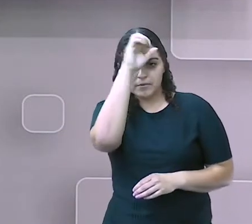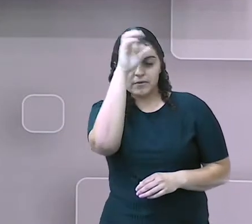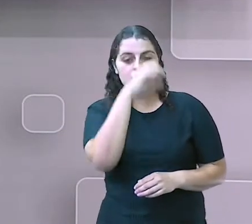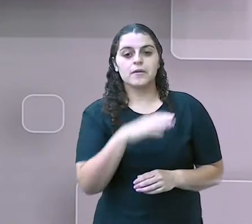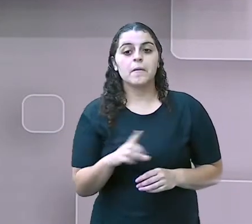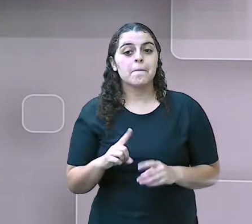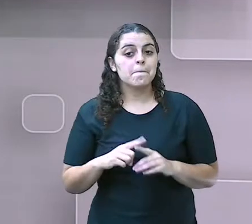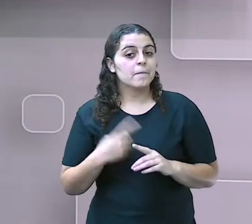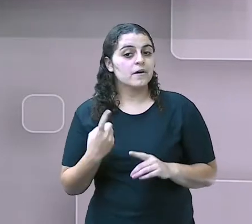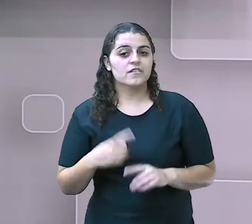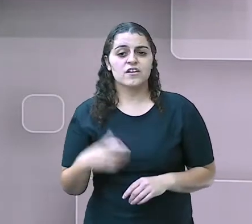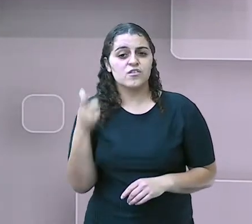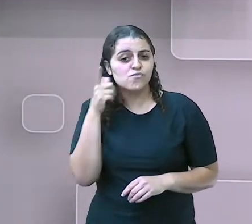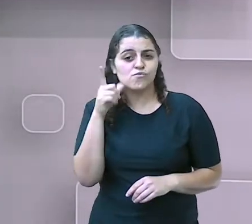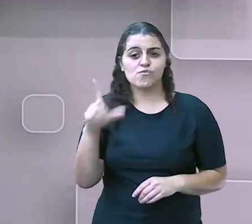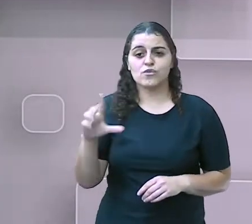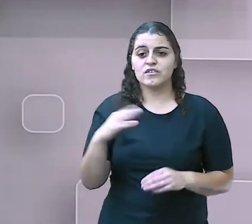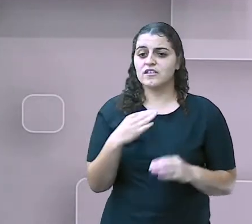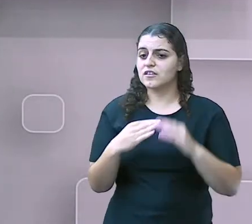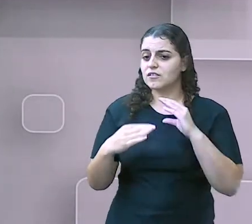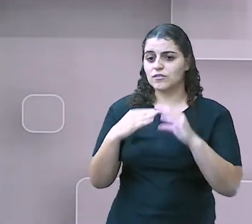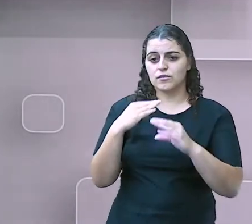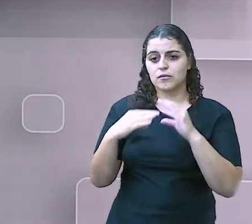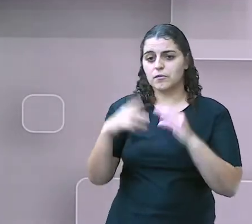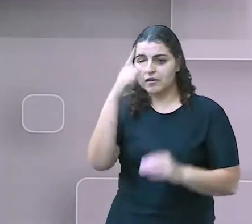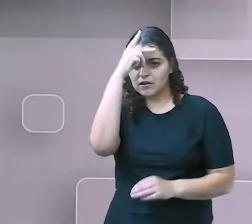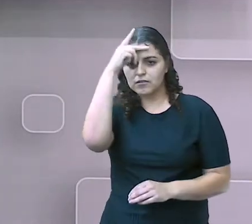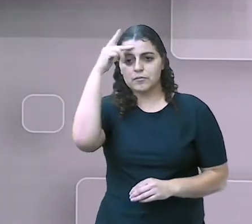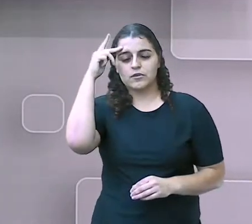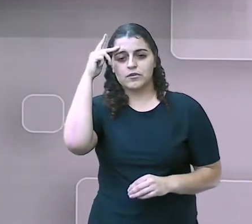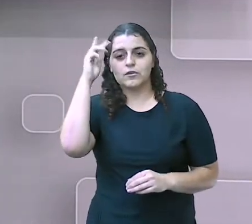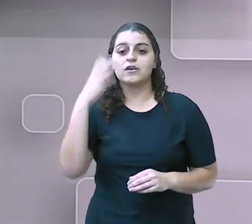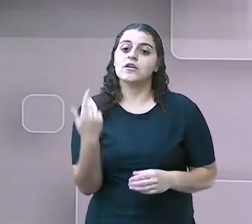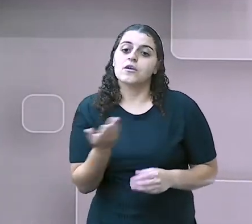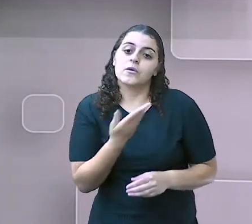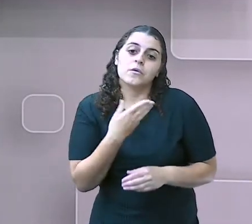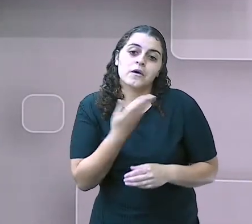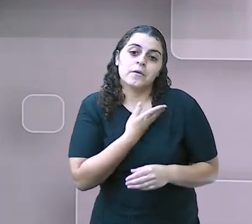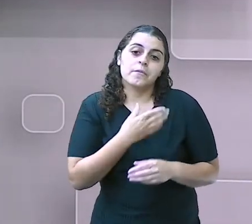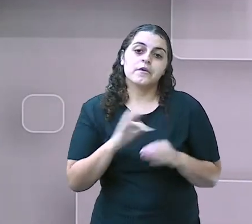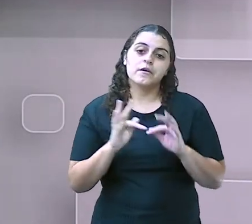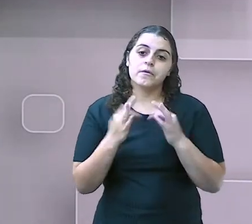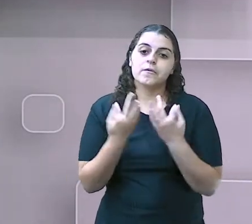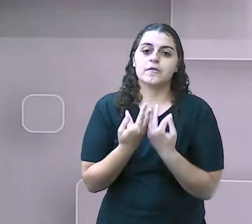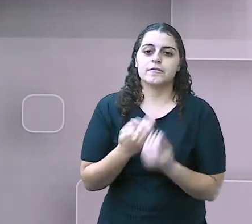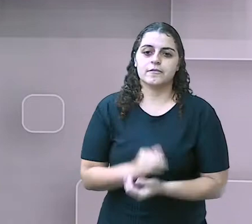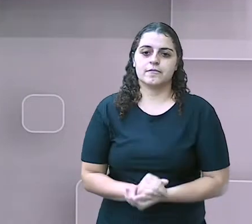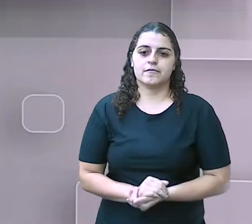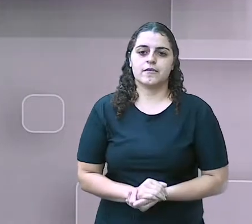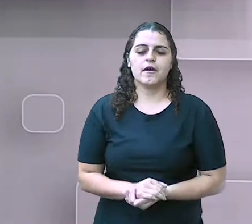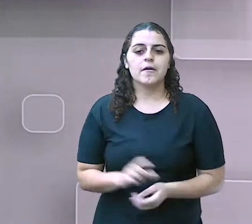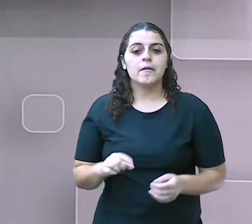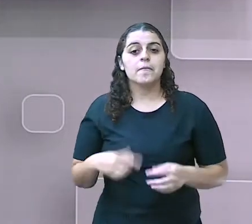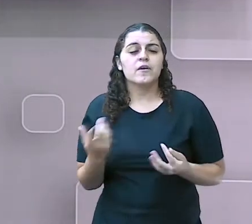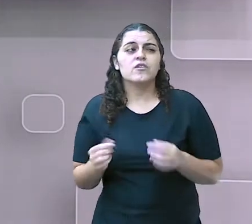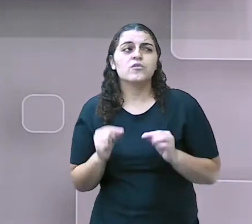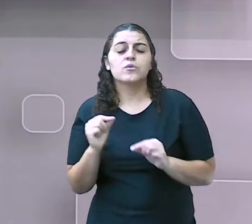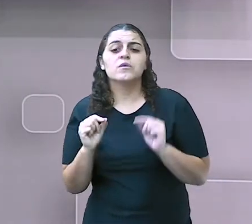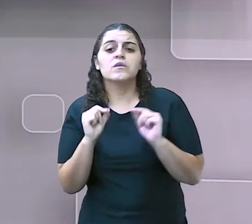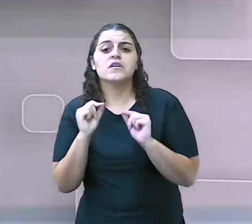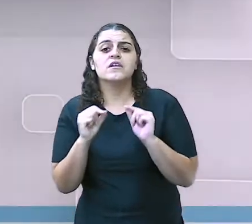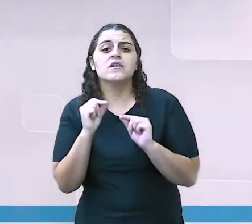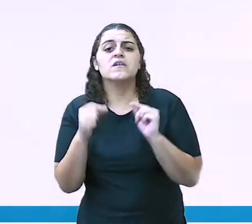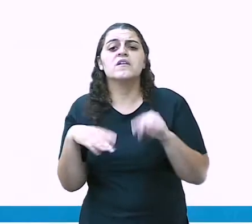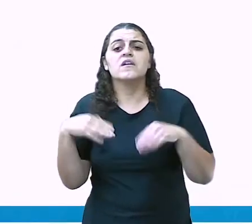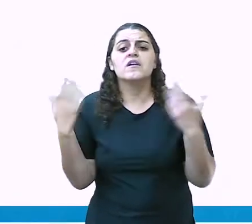Mas ela não consegue se comunicar com as pessoas que não são do seu convívio. Mas afinal de contas, então,